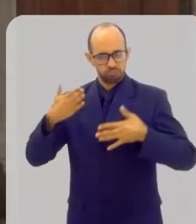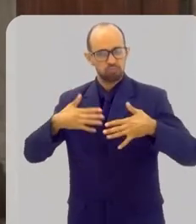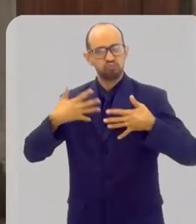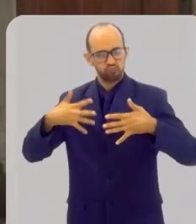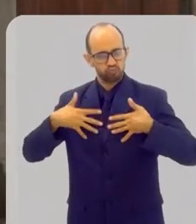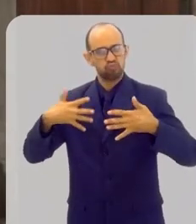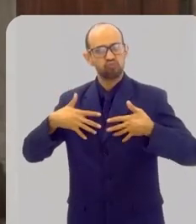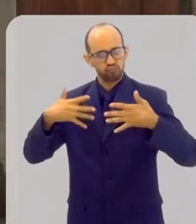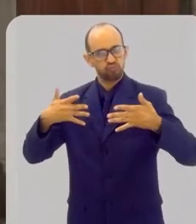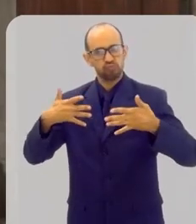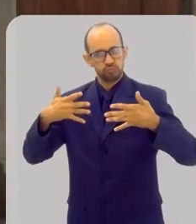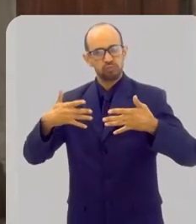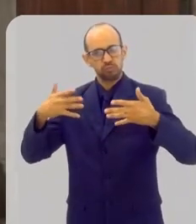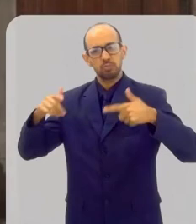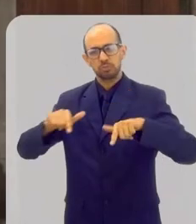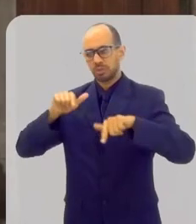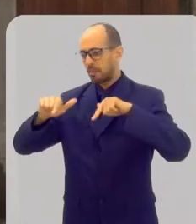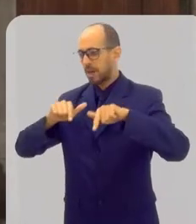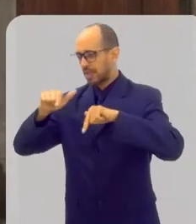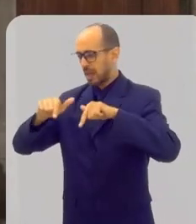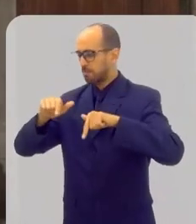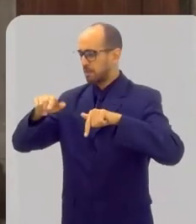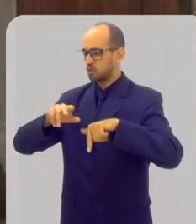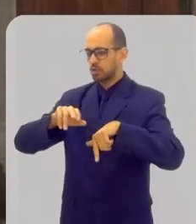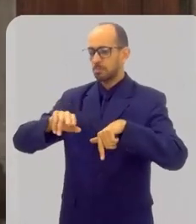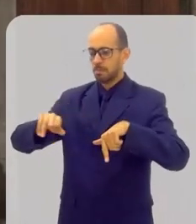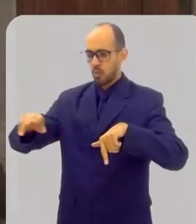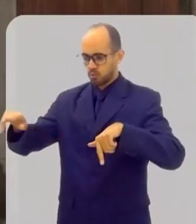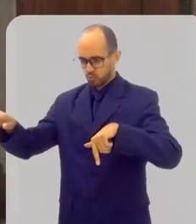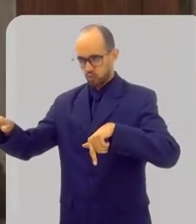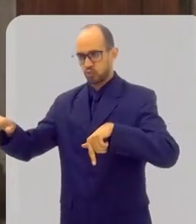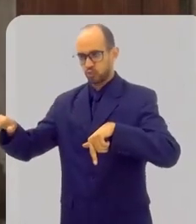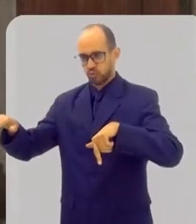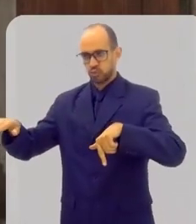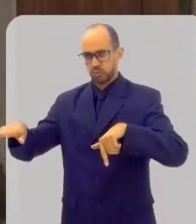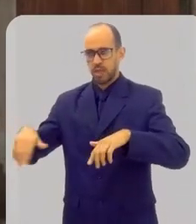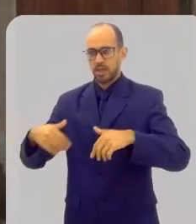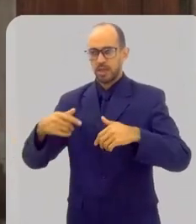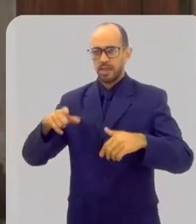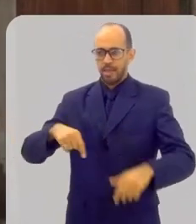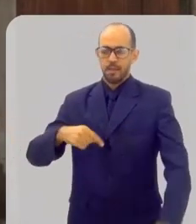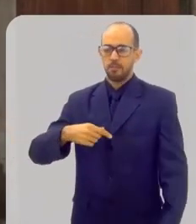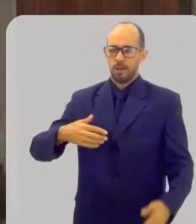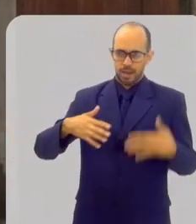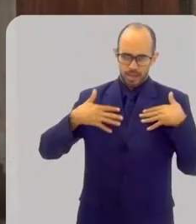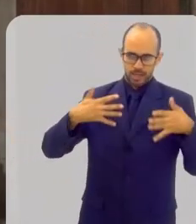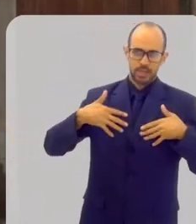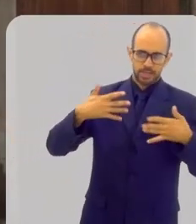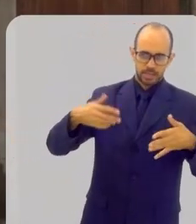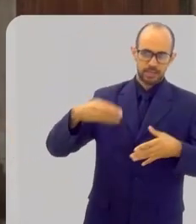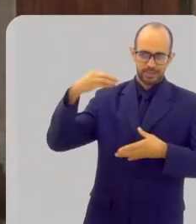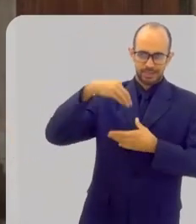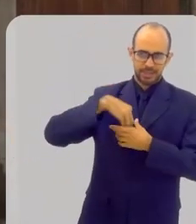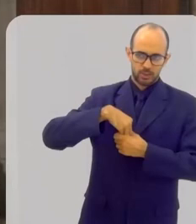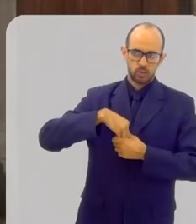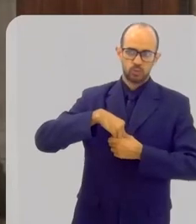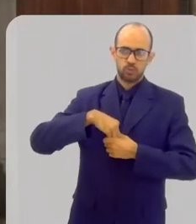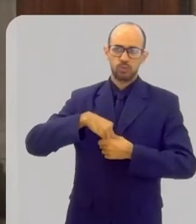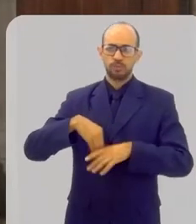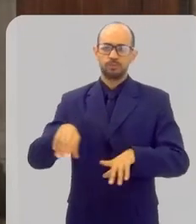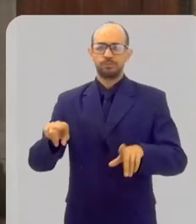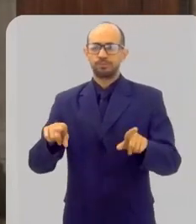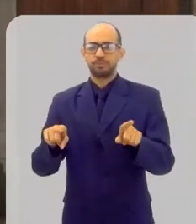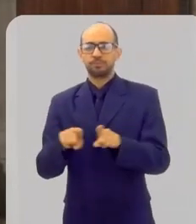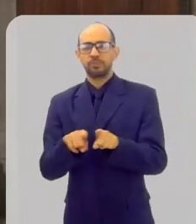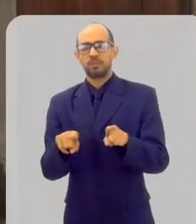servir aos irmãos e irmãs. É difícil eu dizer. É uma alegria muito grande dentro de mim.